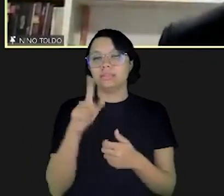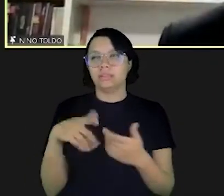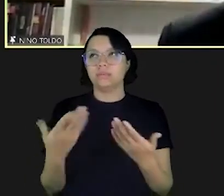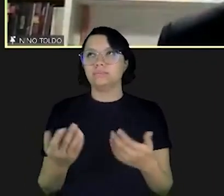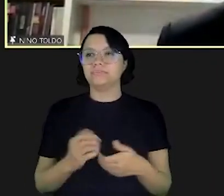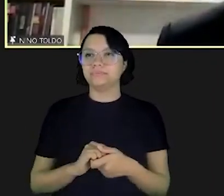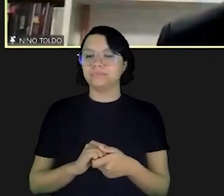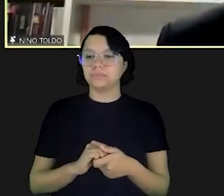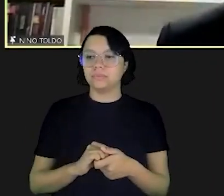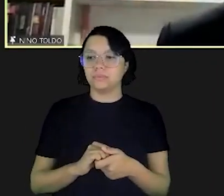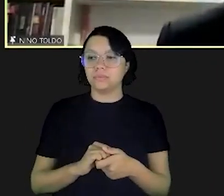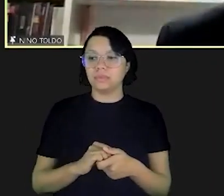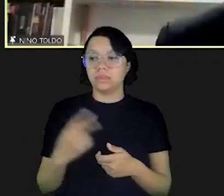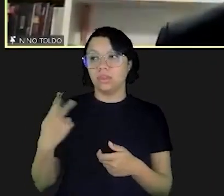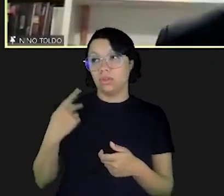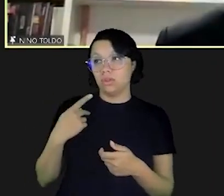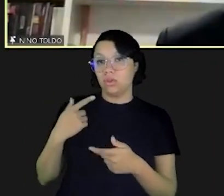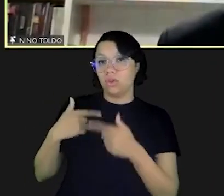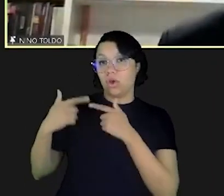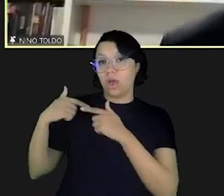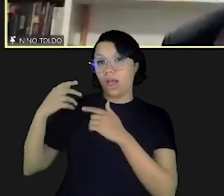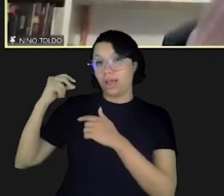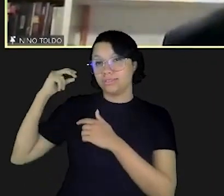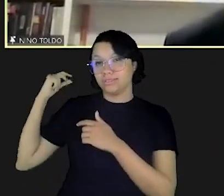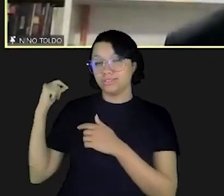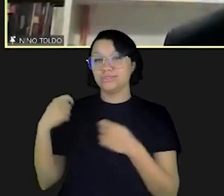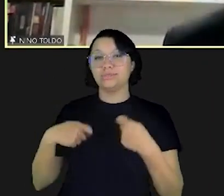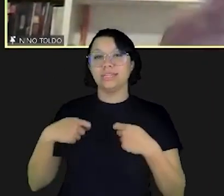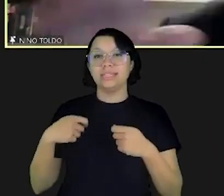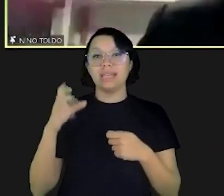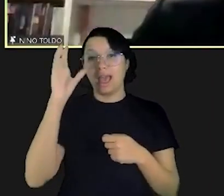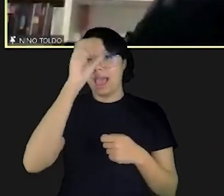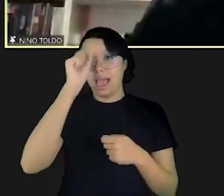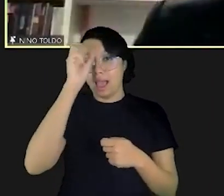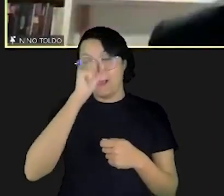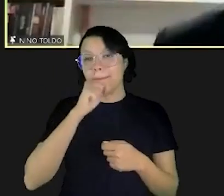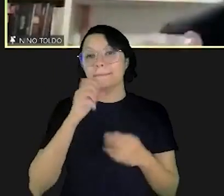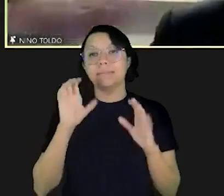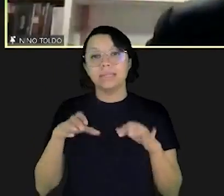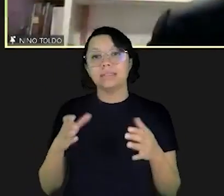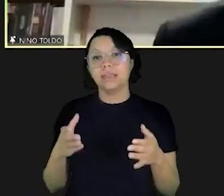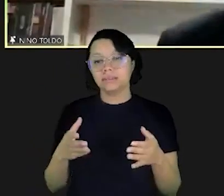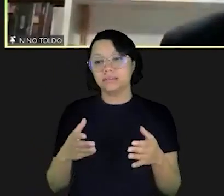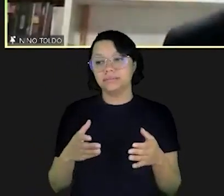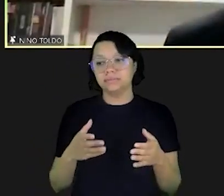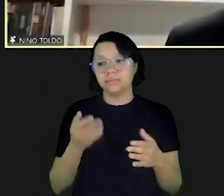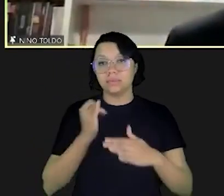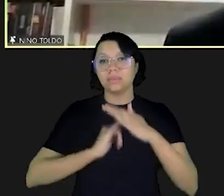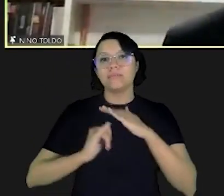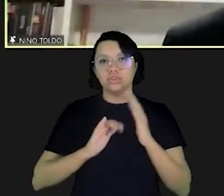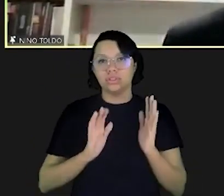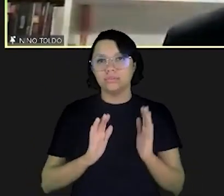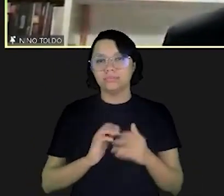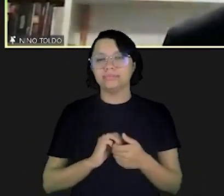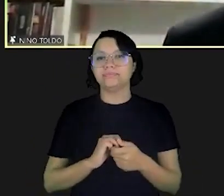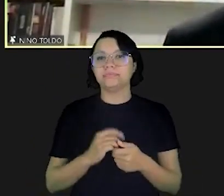tem que e nós mesmos da old school temos que aprender reaprender isso e